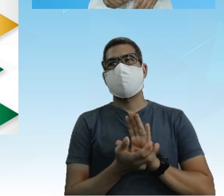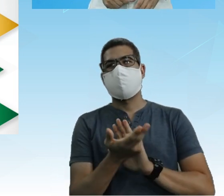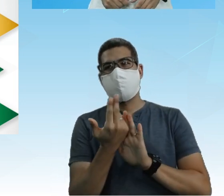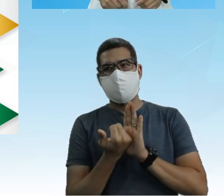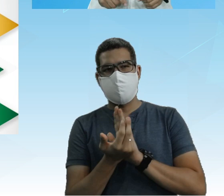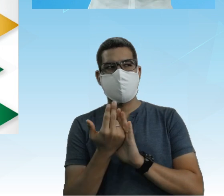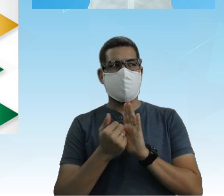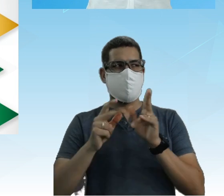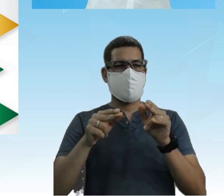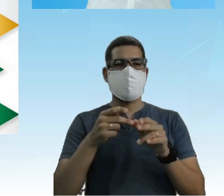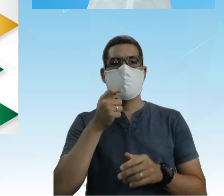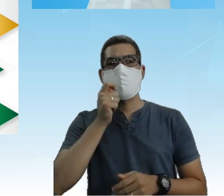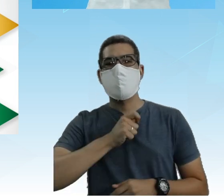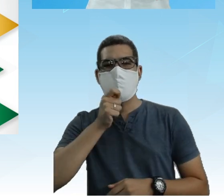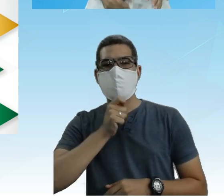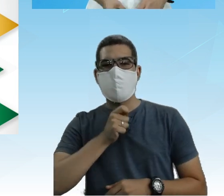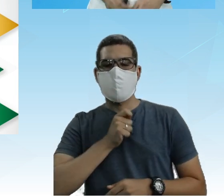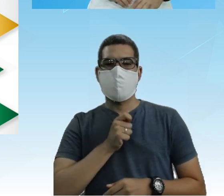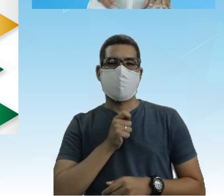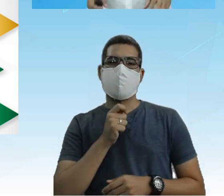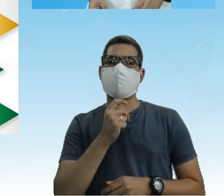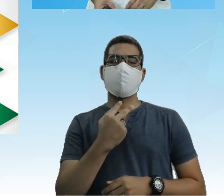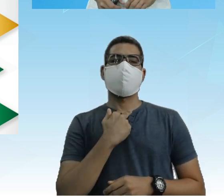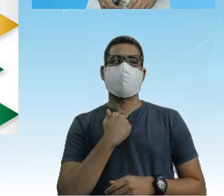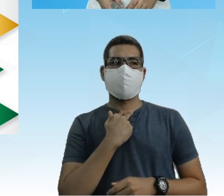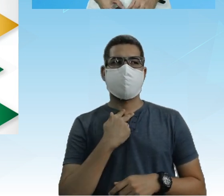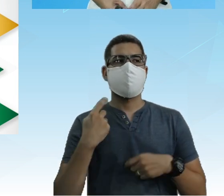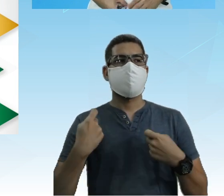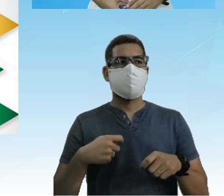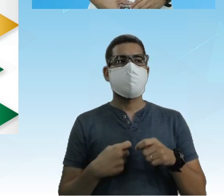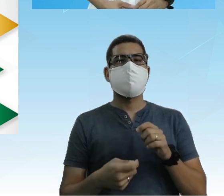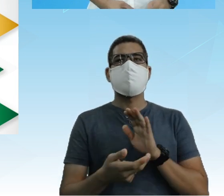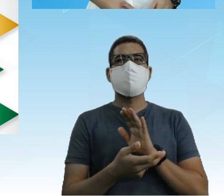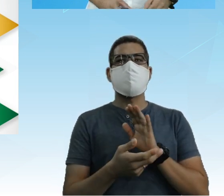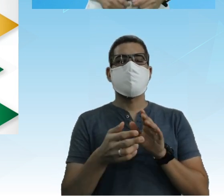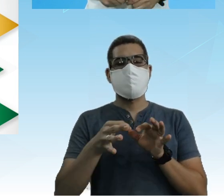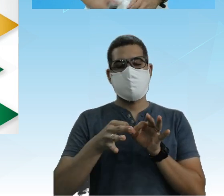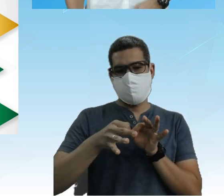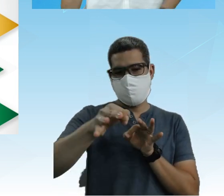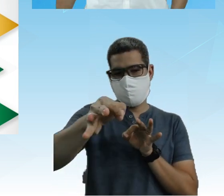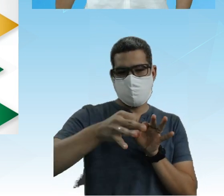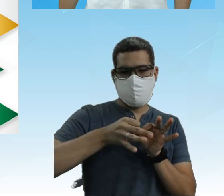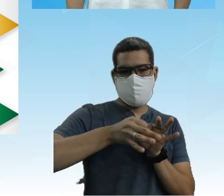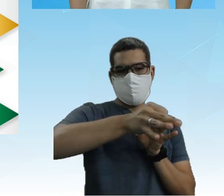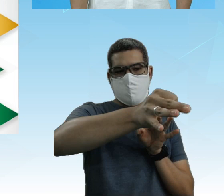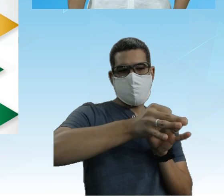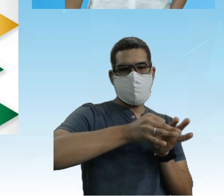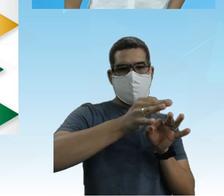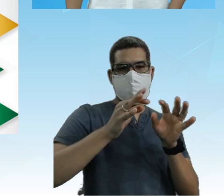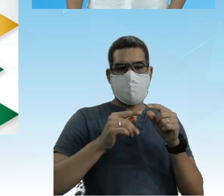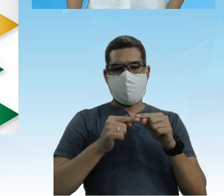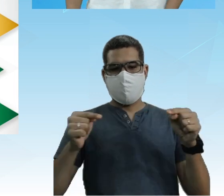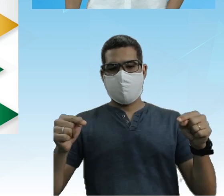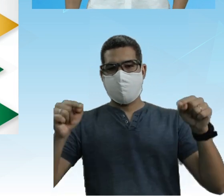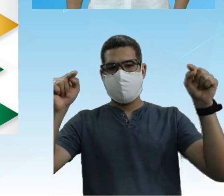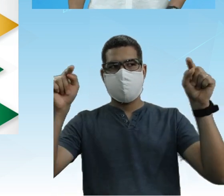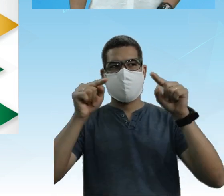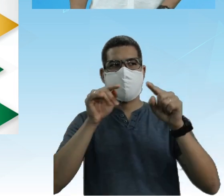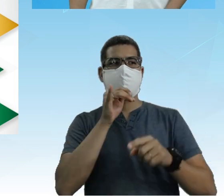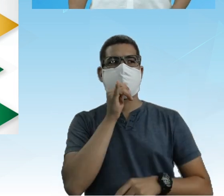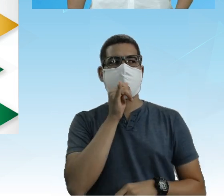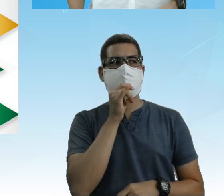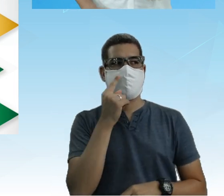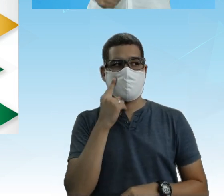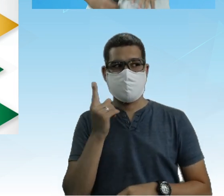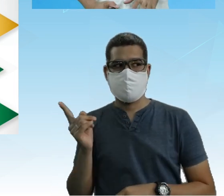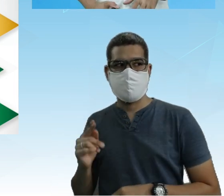parecida com um sorvete, com uma meia lua, tá bom? Não pode, tem que ser segmentos de retas, ou seja, linha reta para você comprovar Quer ver um deles? Vou te